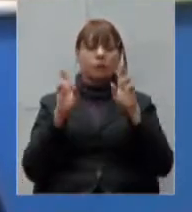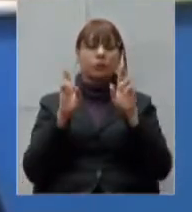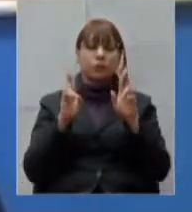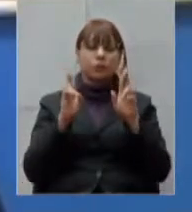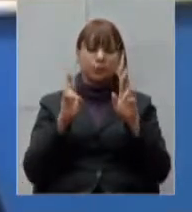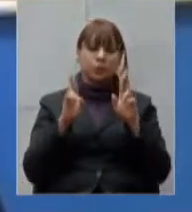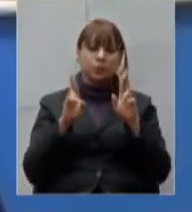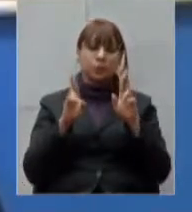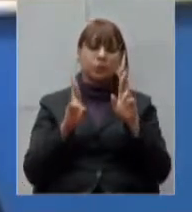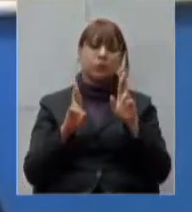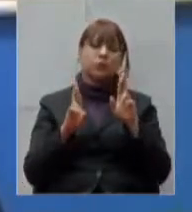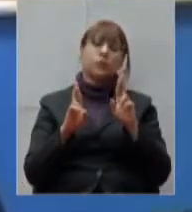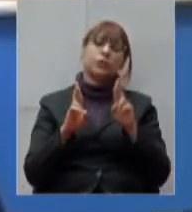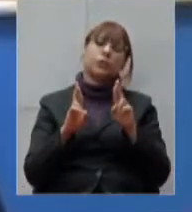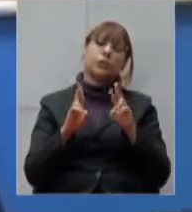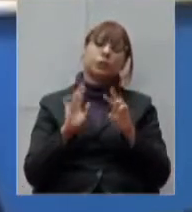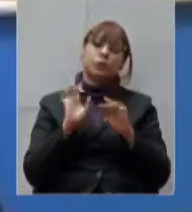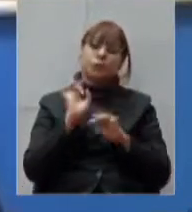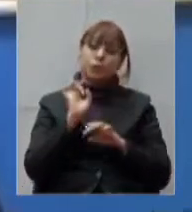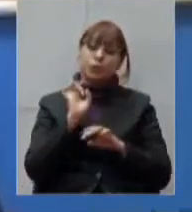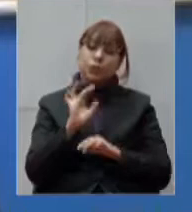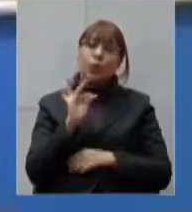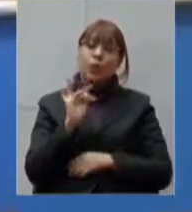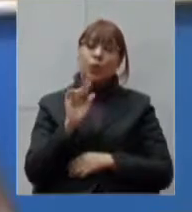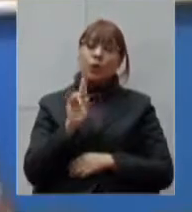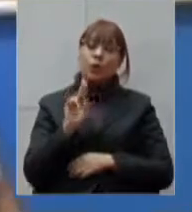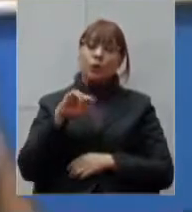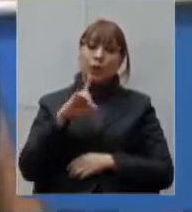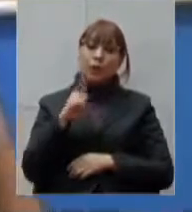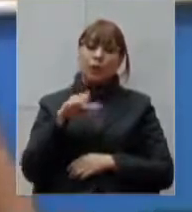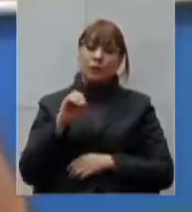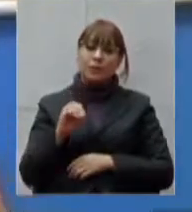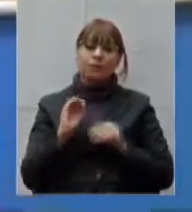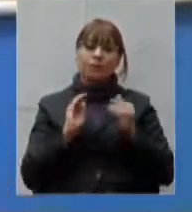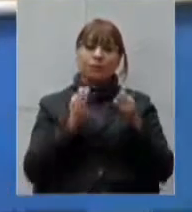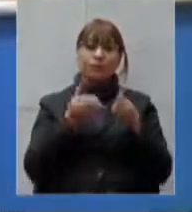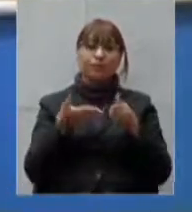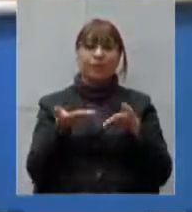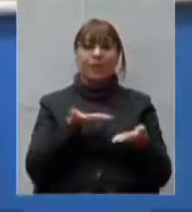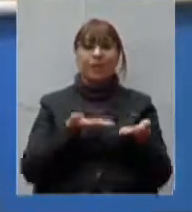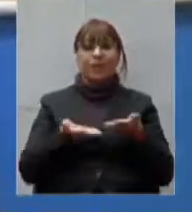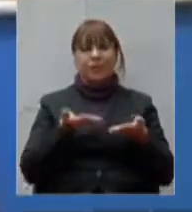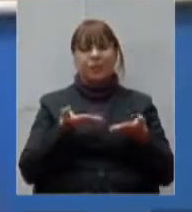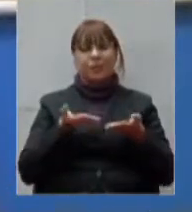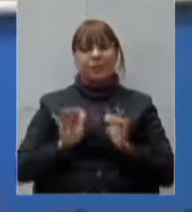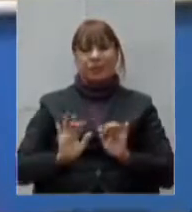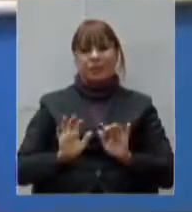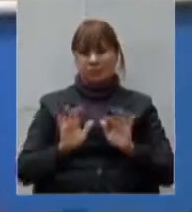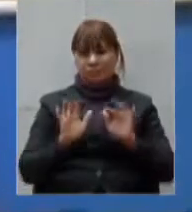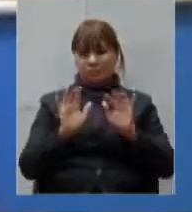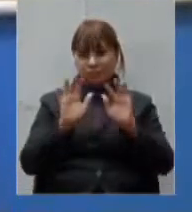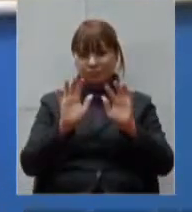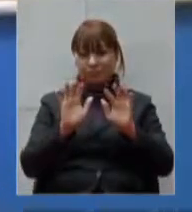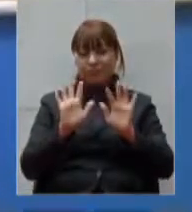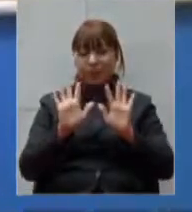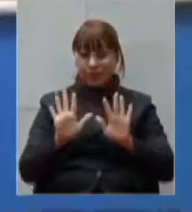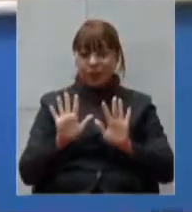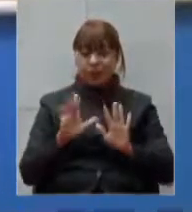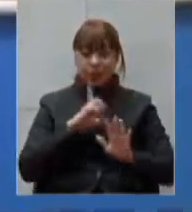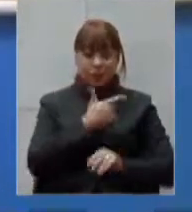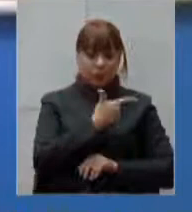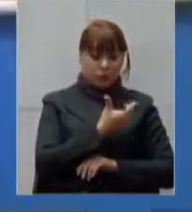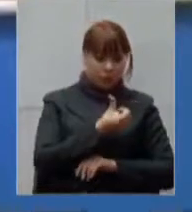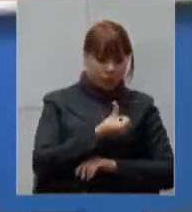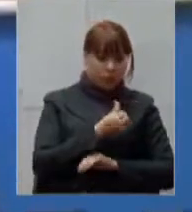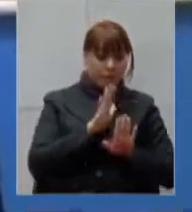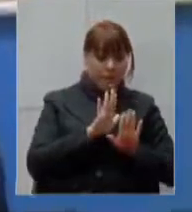pacientes oncológicos então é importante dizer que cinco desses leitos ficam reservados para pacientes